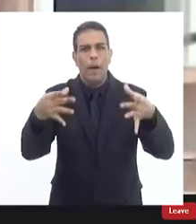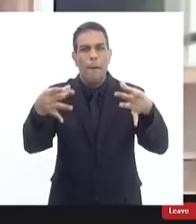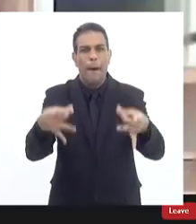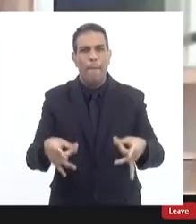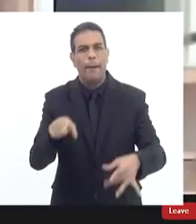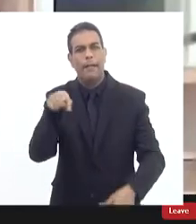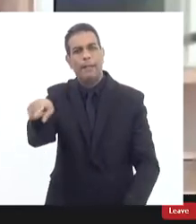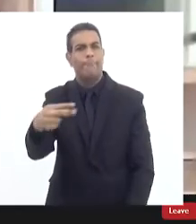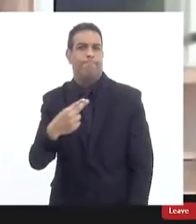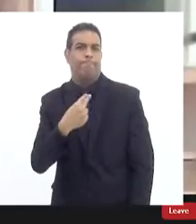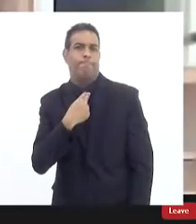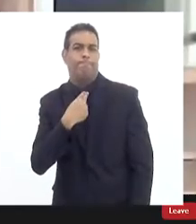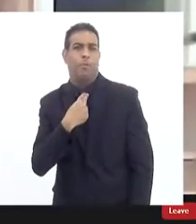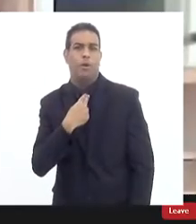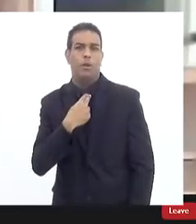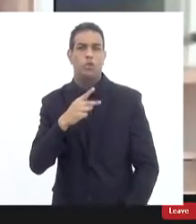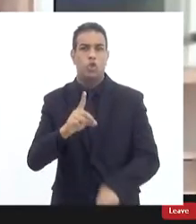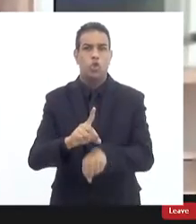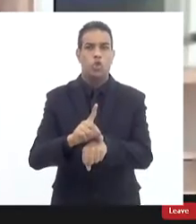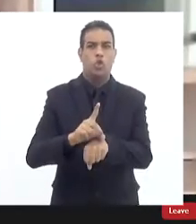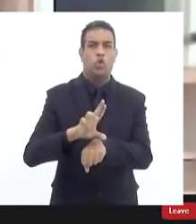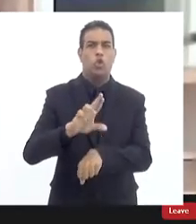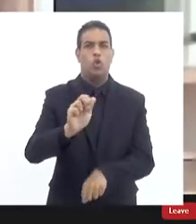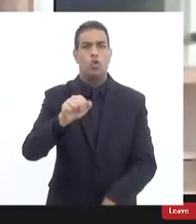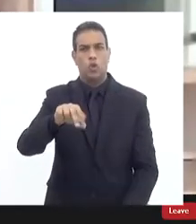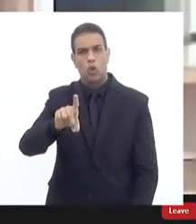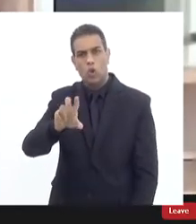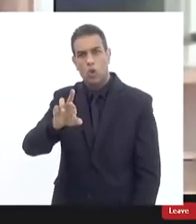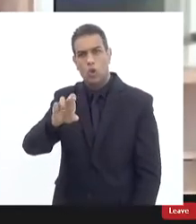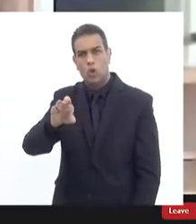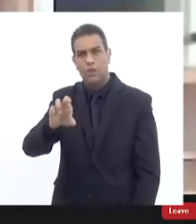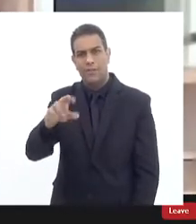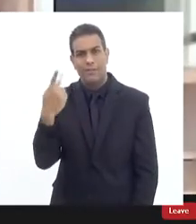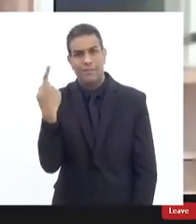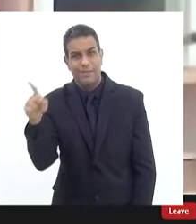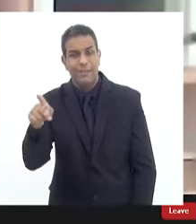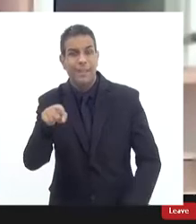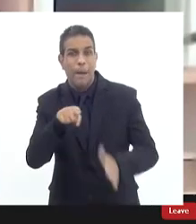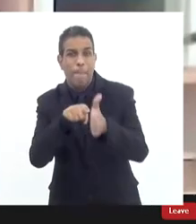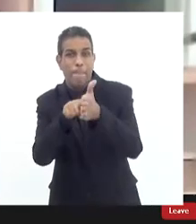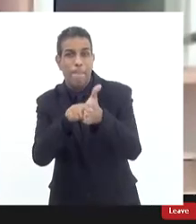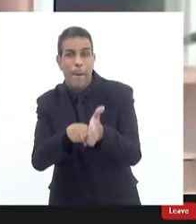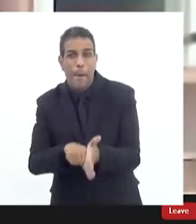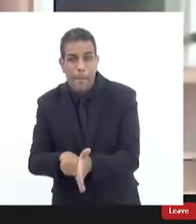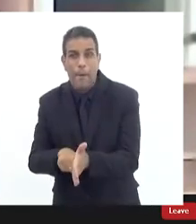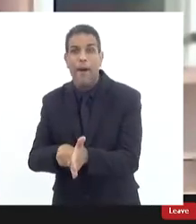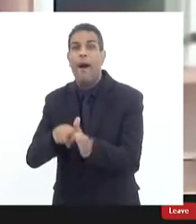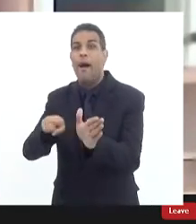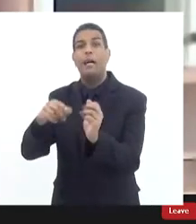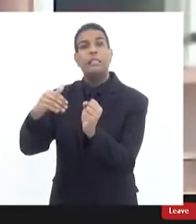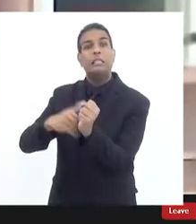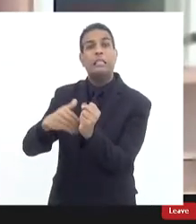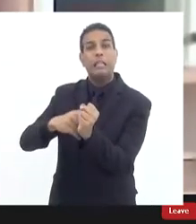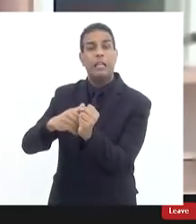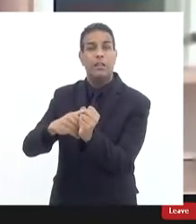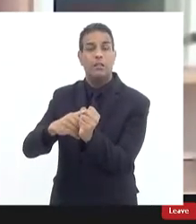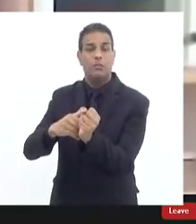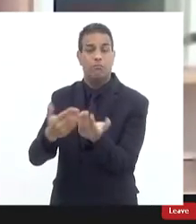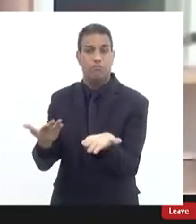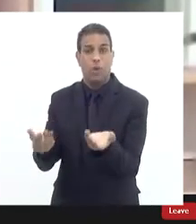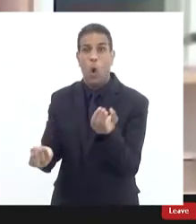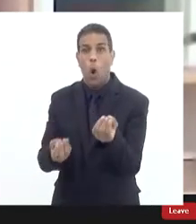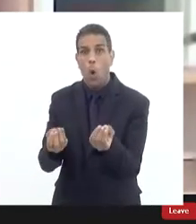doutor André André Cardoso poderia fazê-lo porque a investigação está na sua grande parte sob sigilo em linha